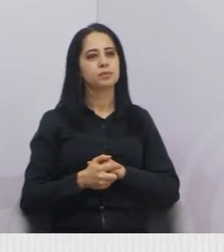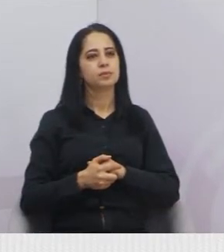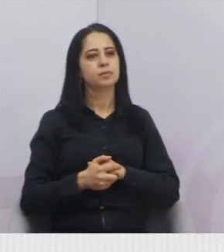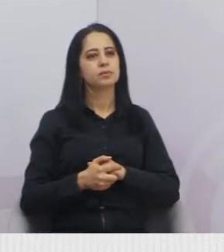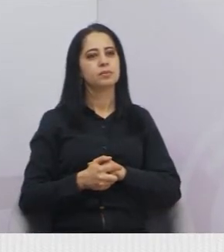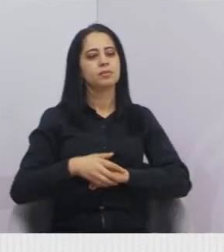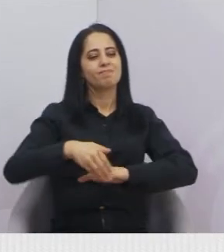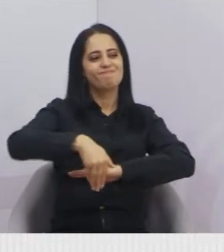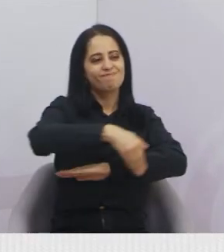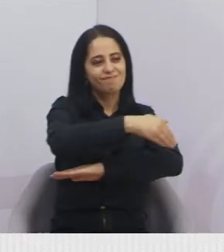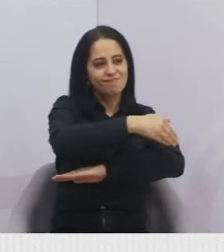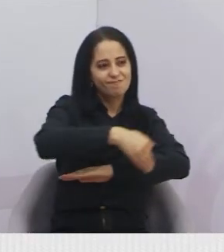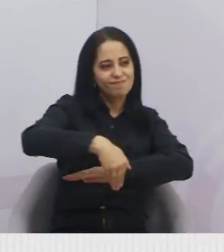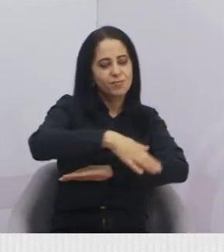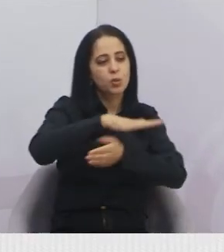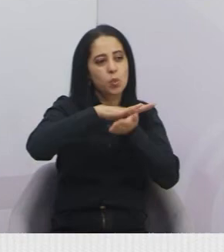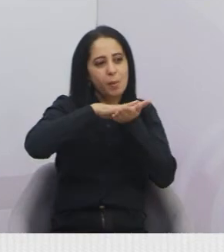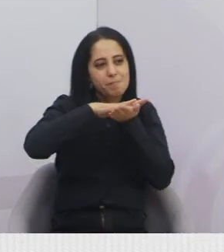Isso aí o mesmo pedido,